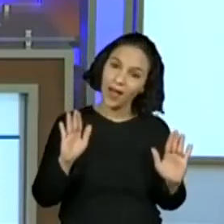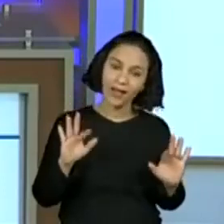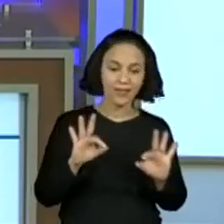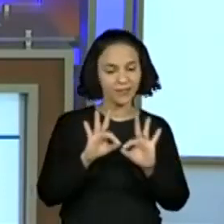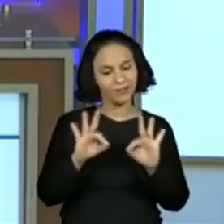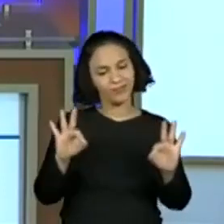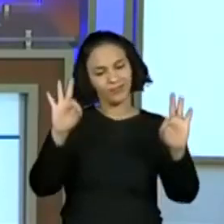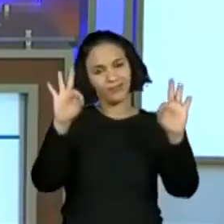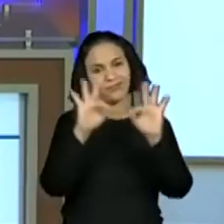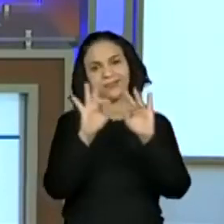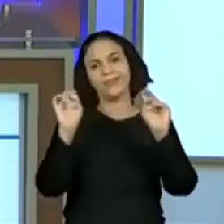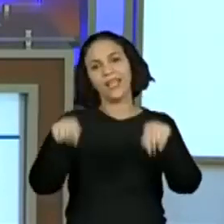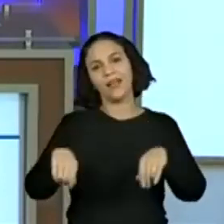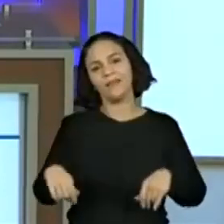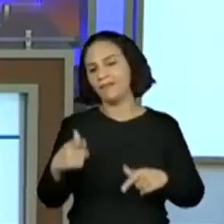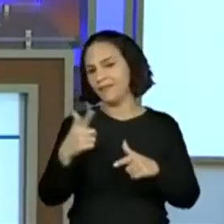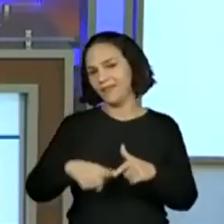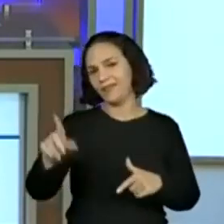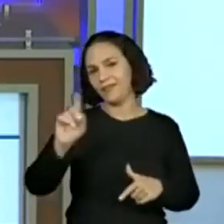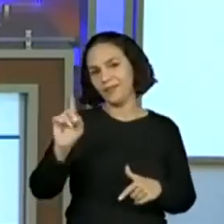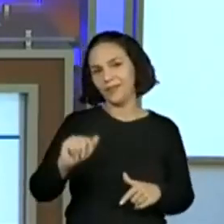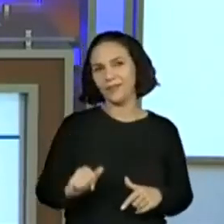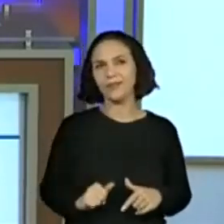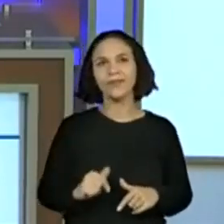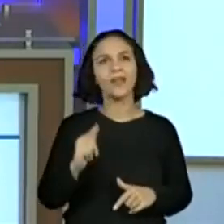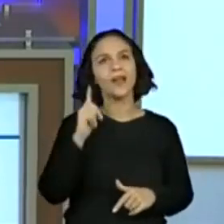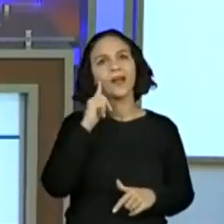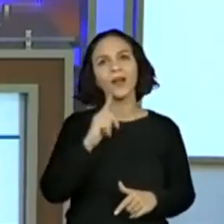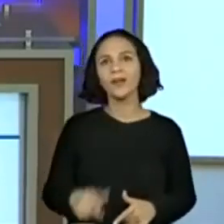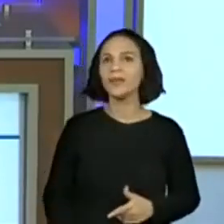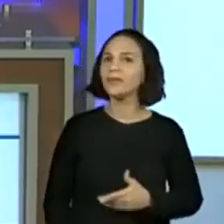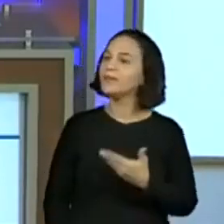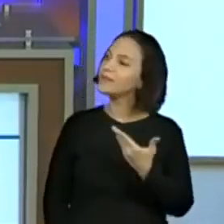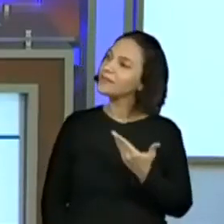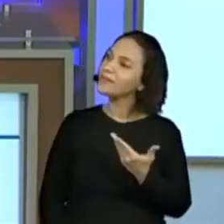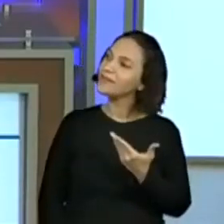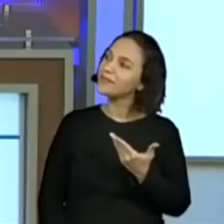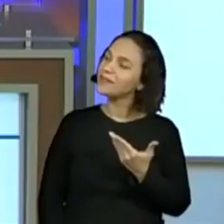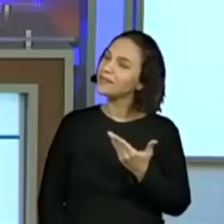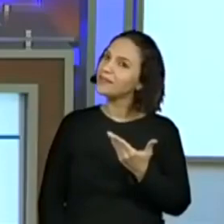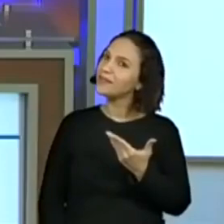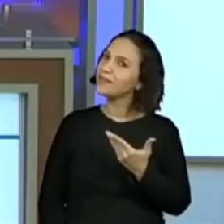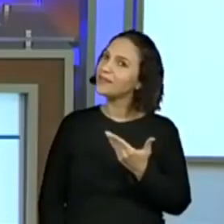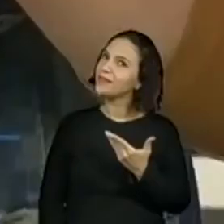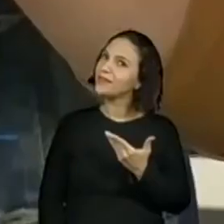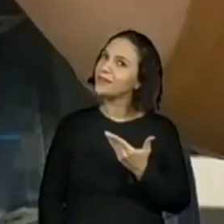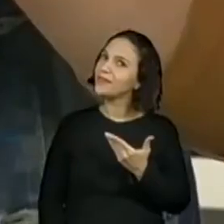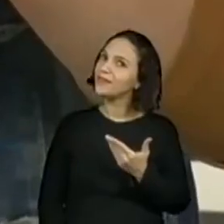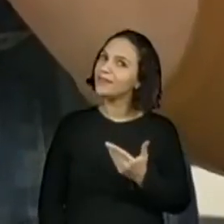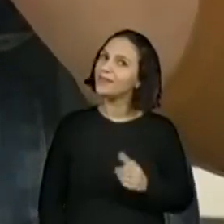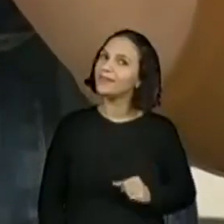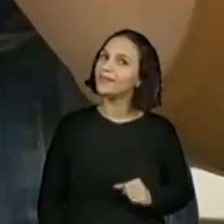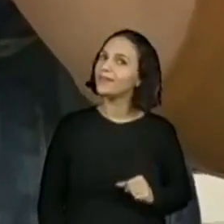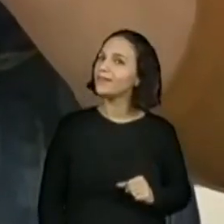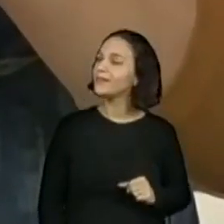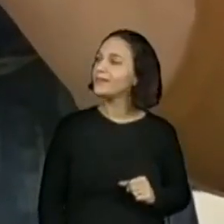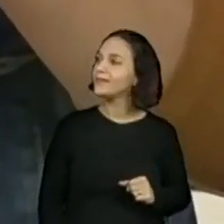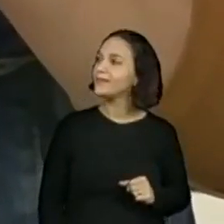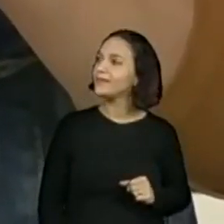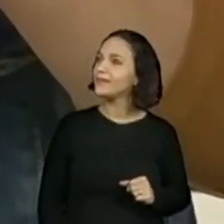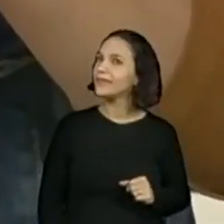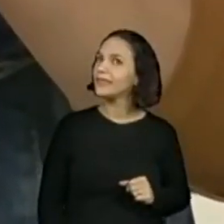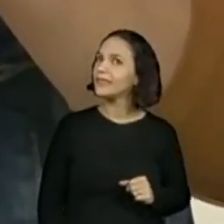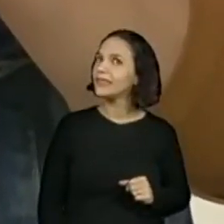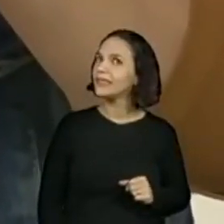o perímetro, ele serve. Não tem problema, né? Que é o livro A Saga